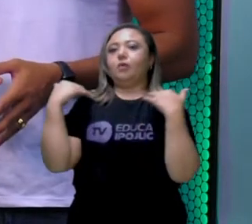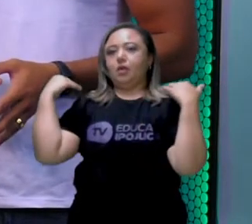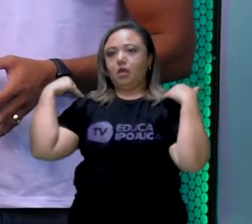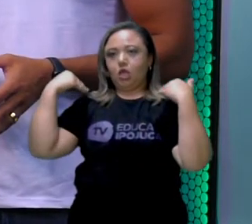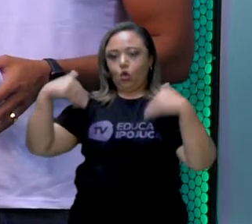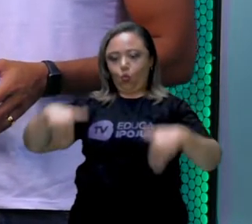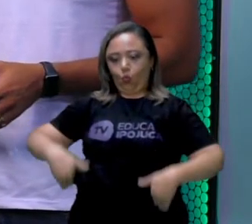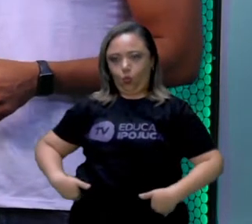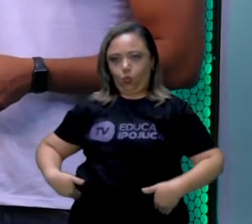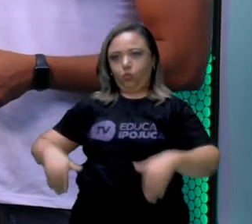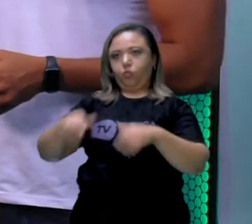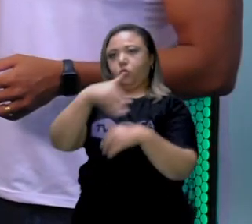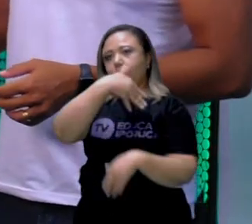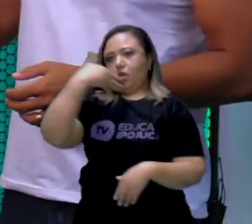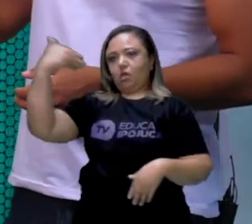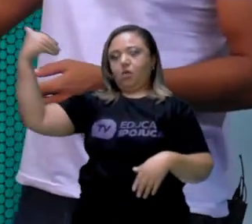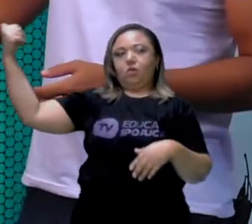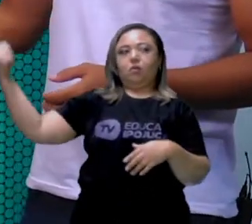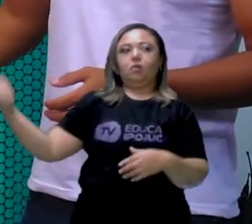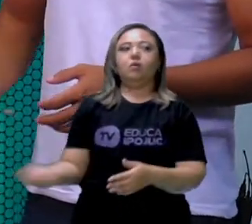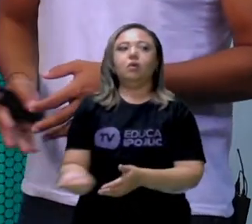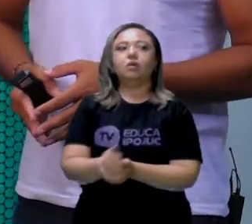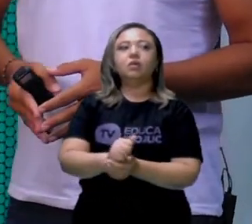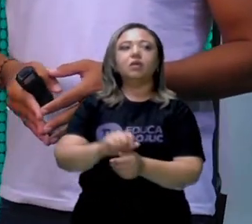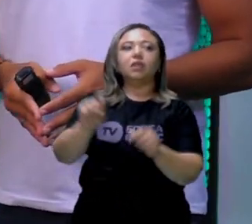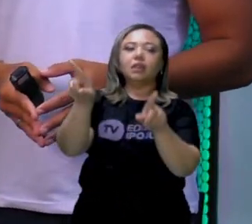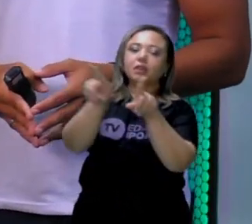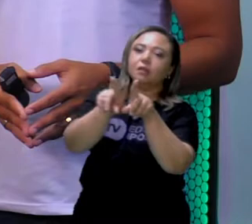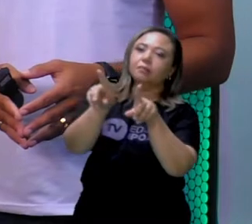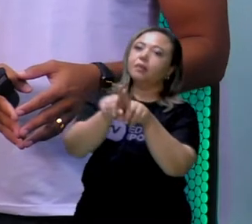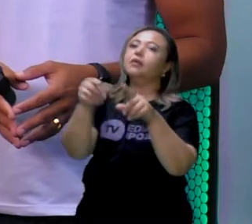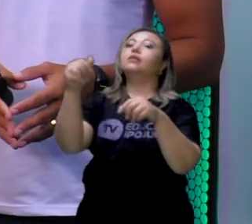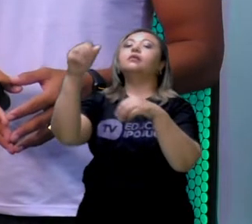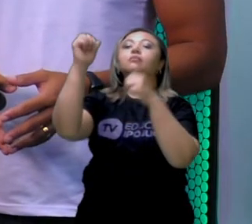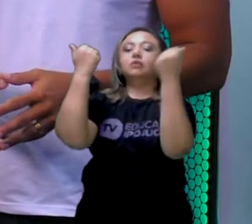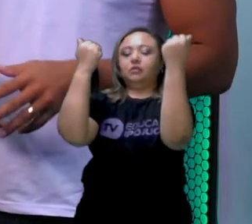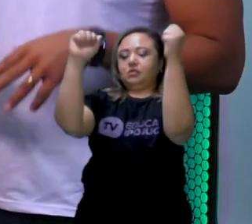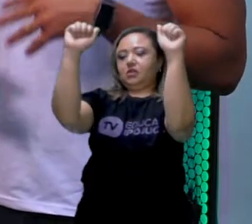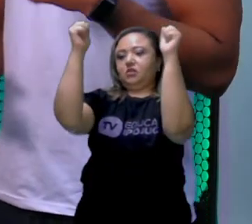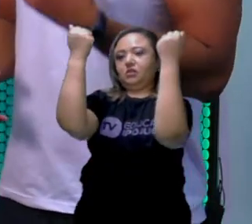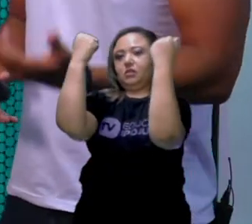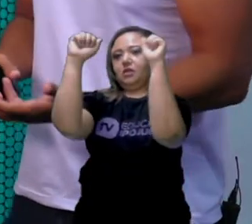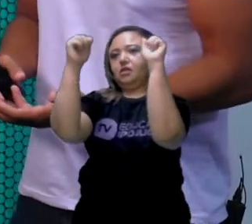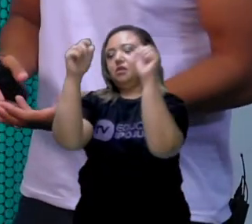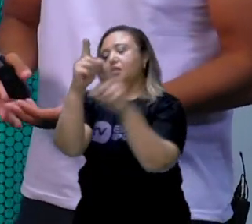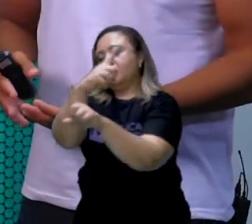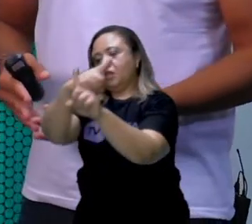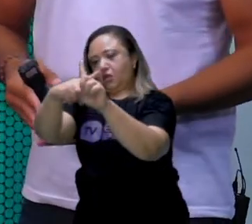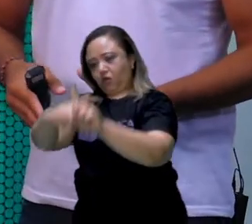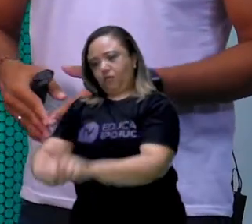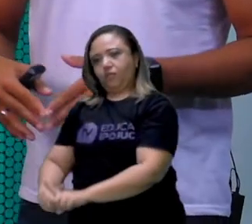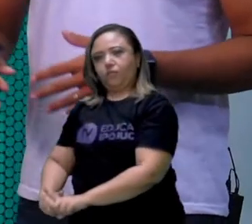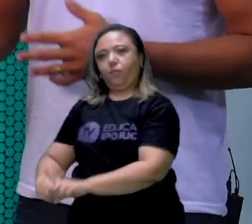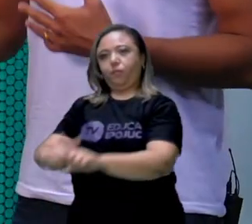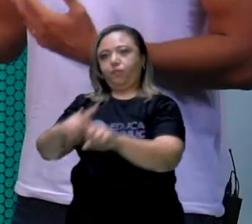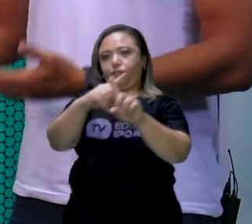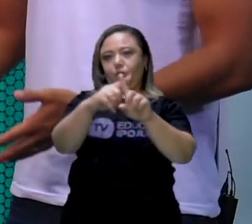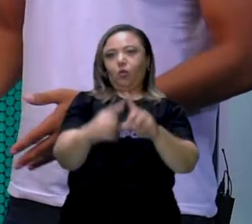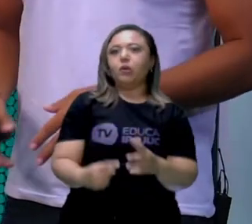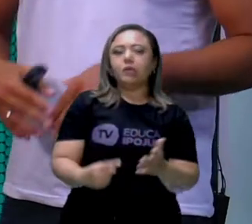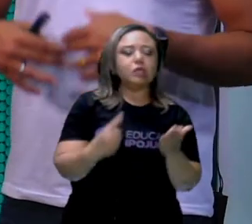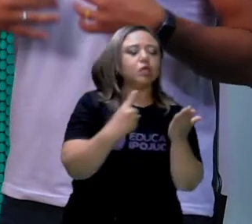corporal. Além disso, temos a ginástica de competição, tá? Igual a gente já falou antes,